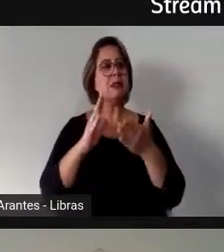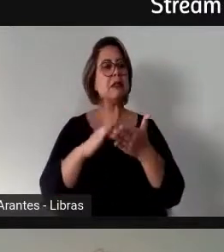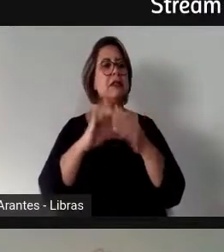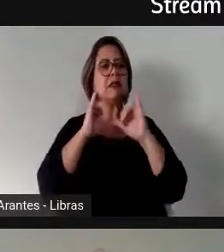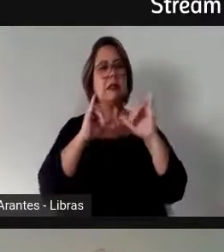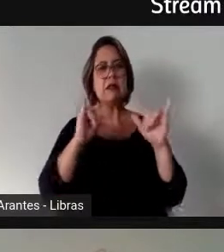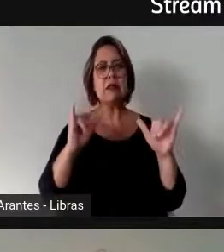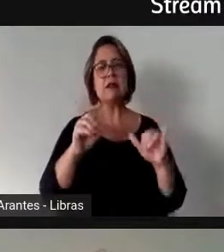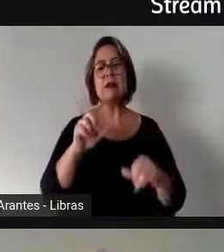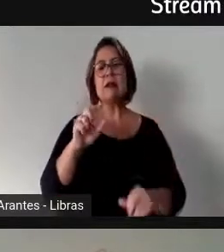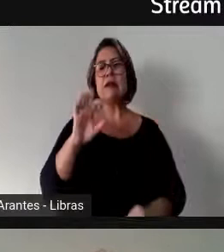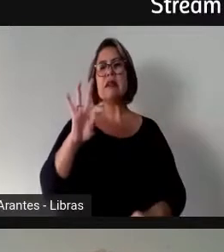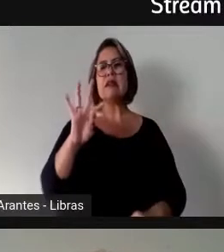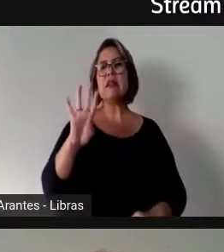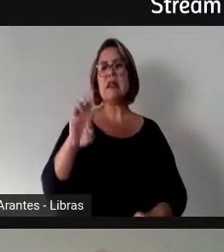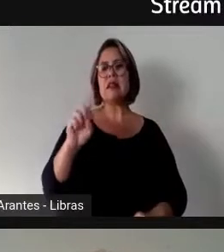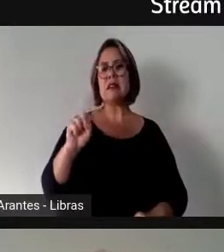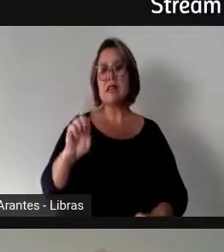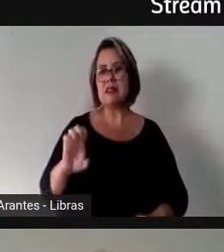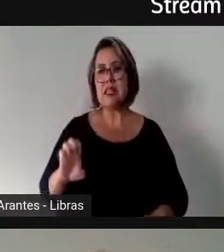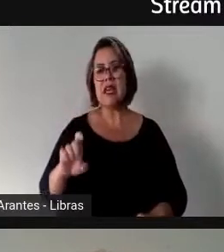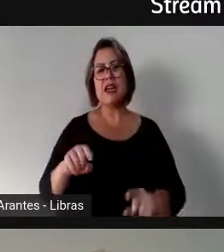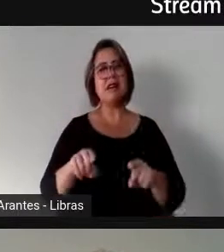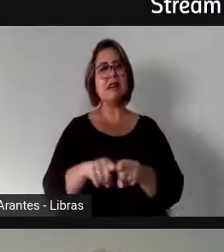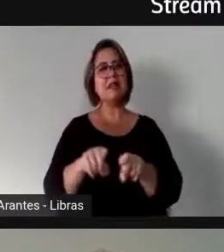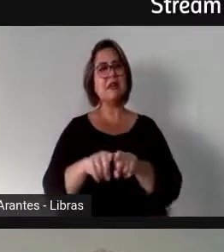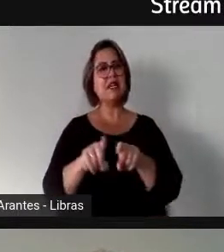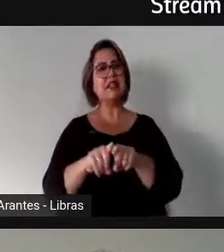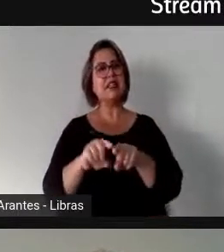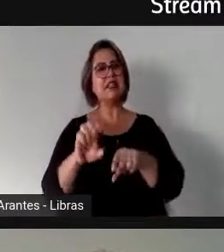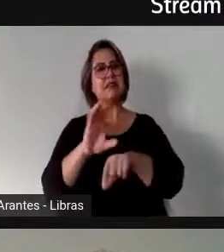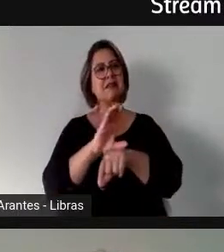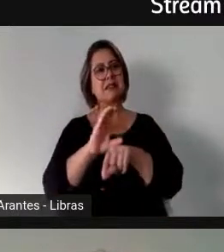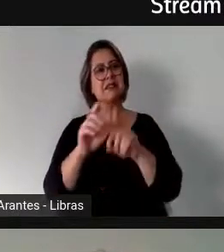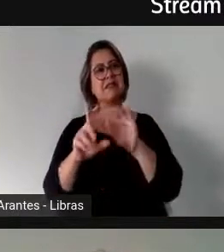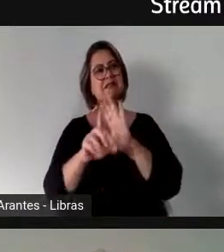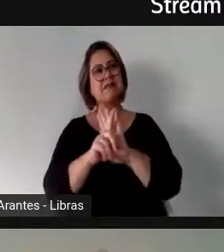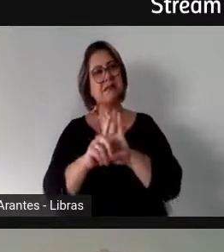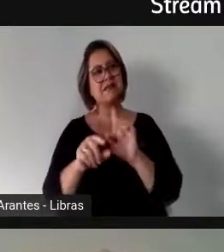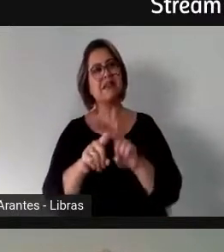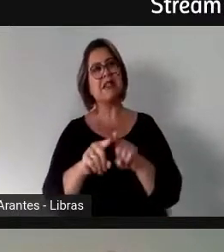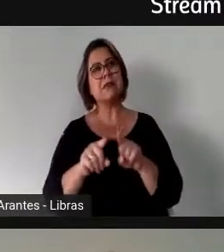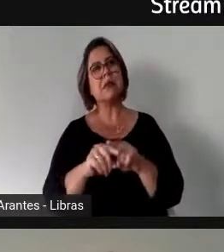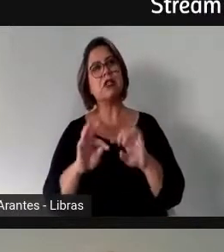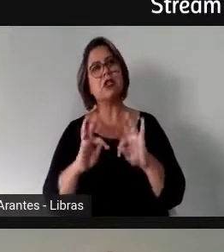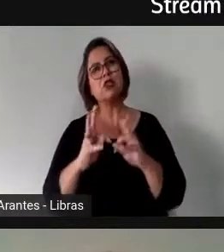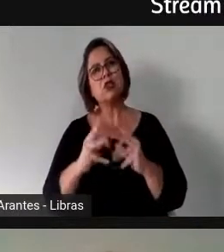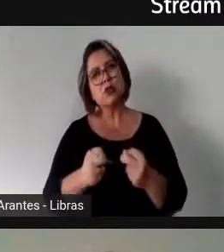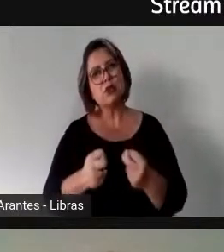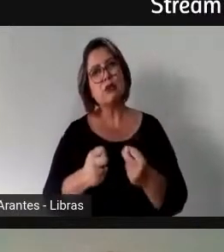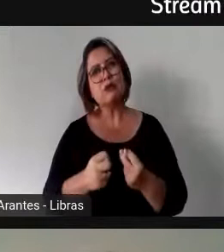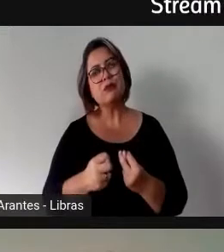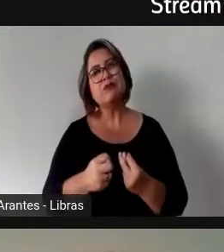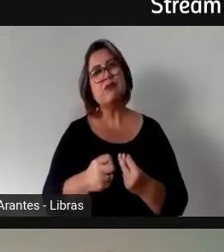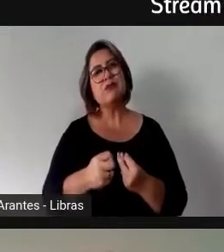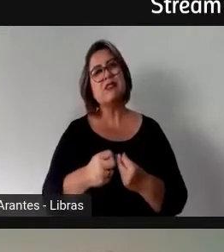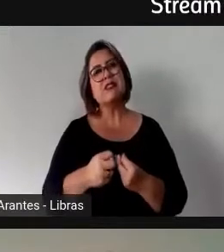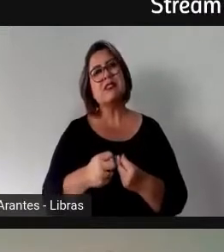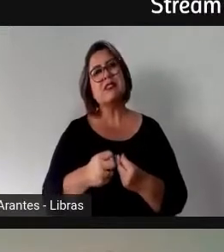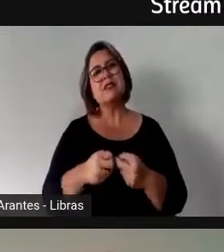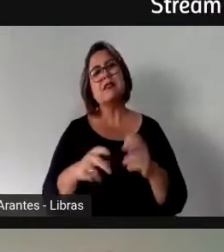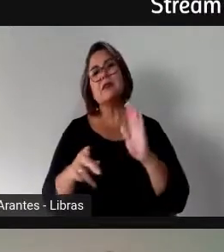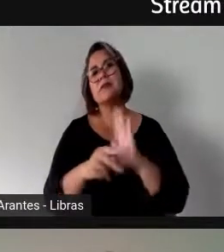TSE e a própria legislação que pode ser interpretada por esses dois tribunais, é produto